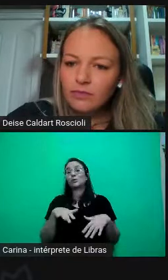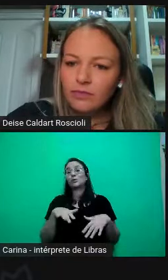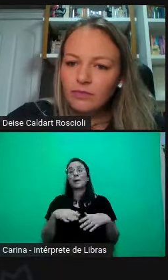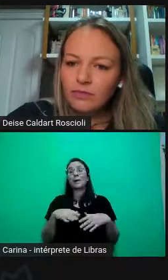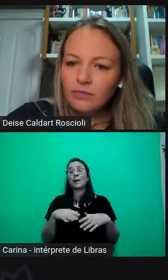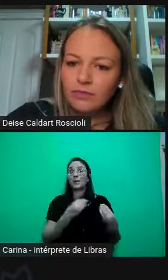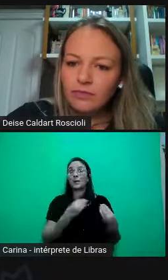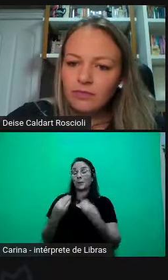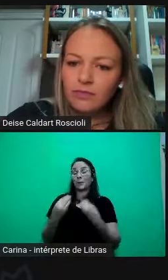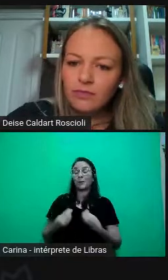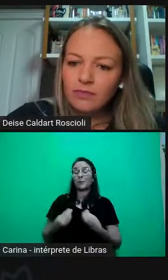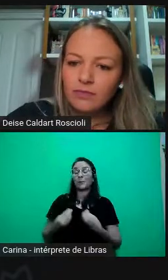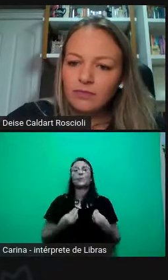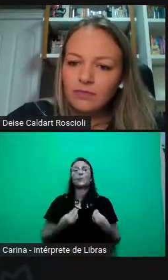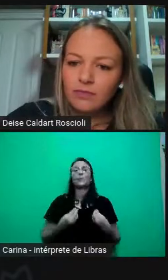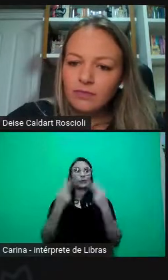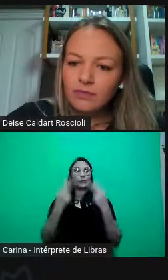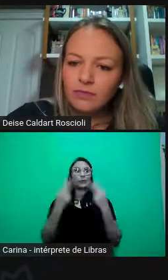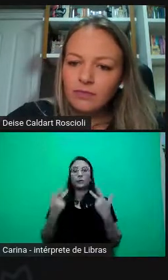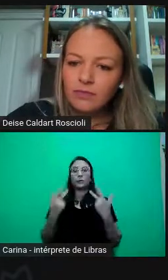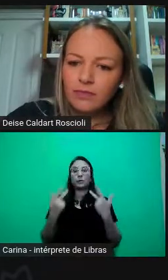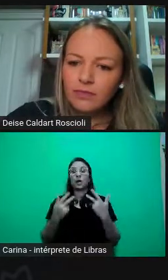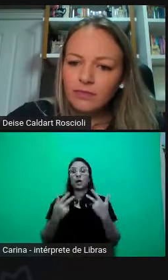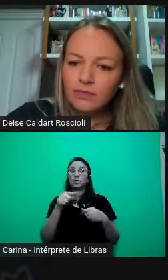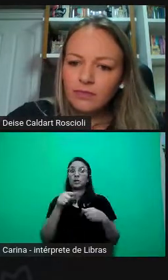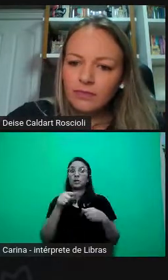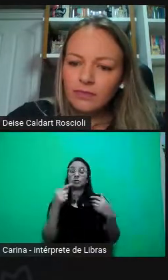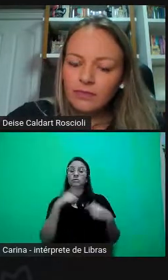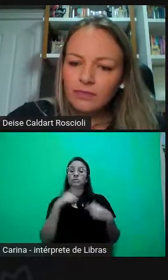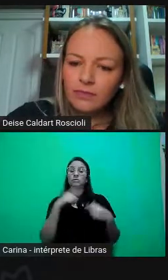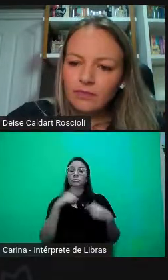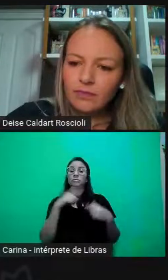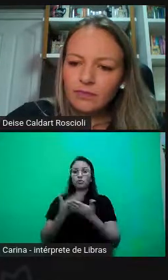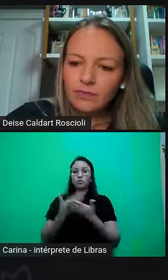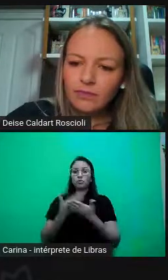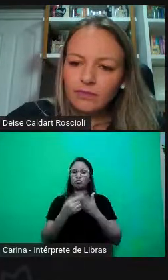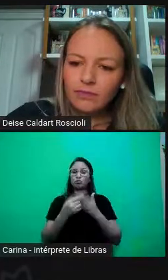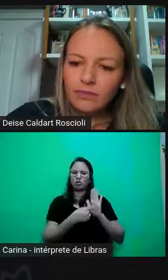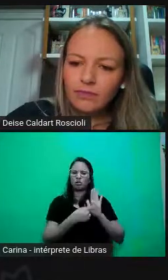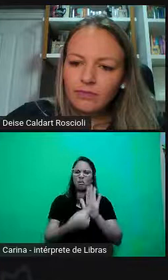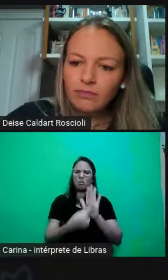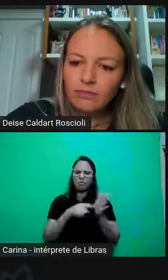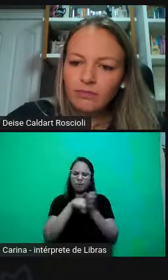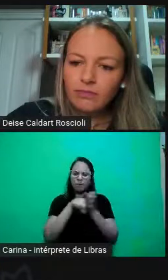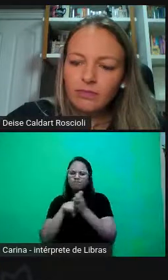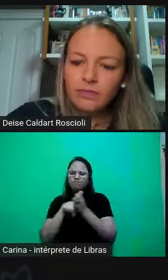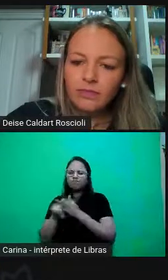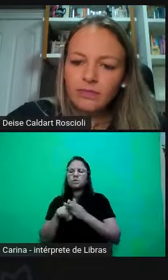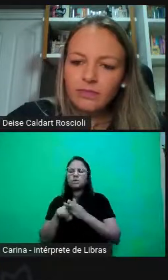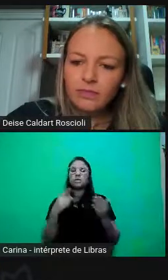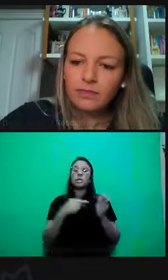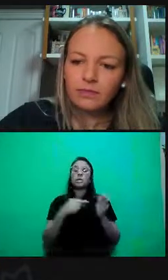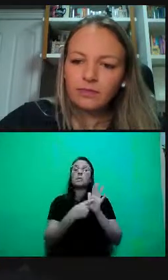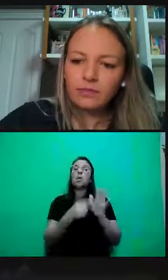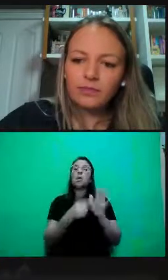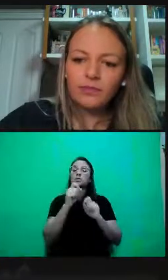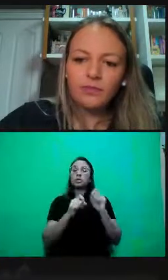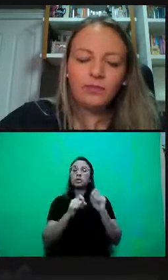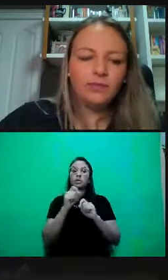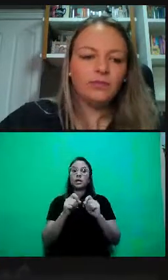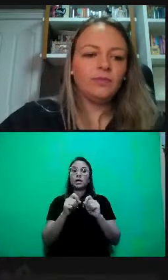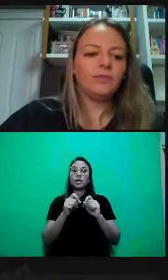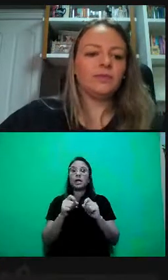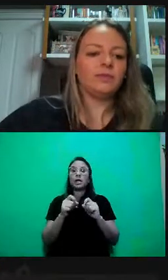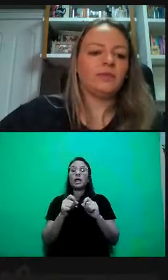vários estudos, há várias pesquisas que comprovam isso, tá, há estudos que comprovam que para conseguirem,